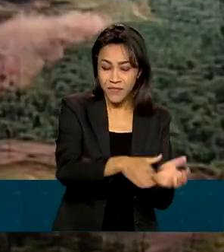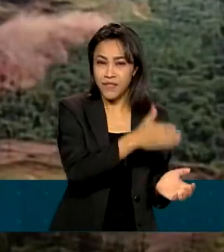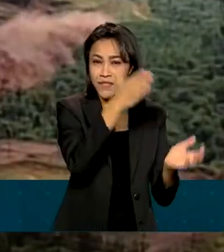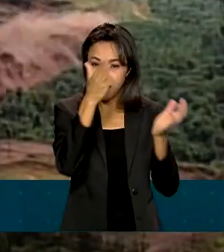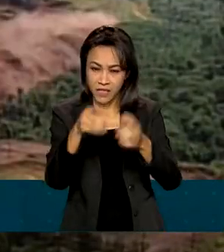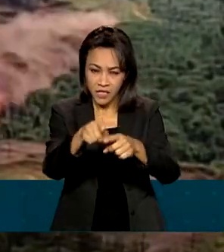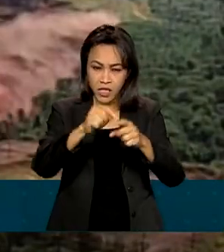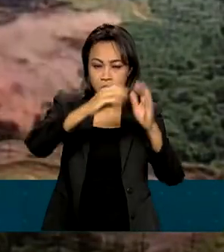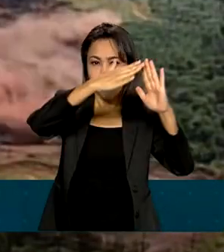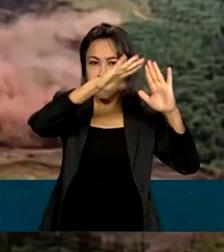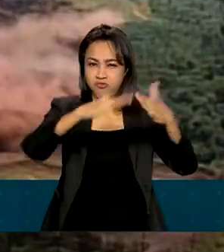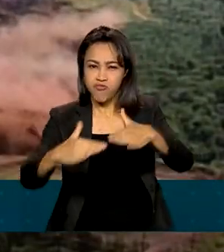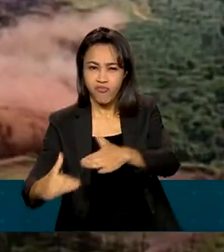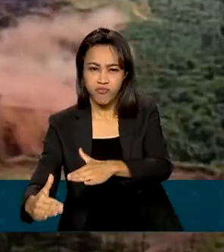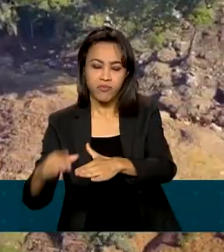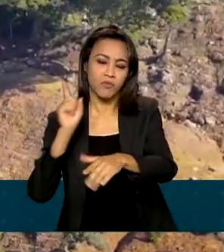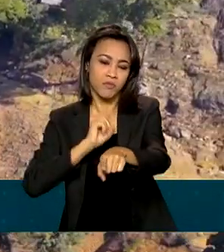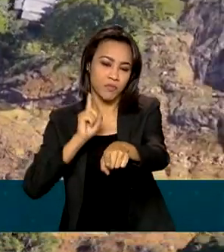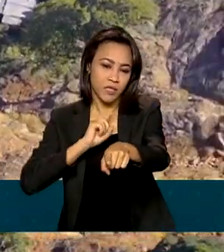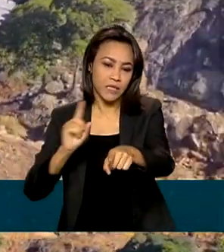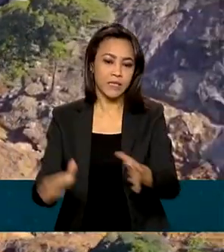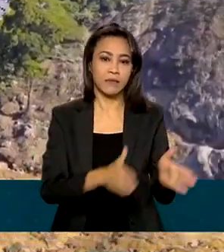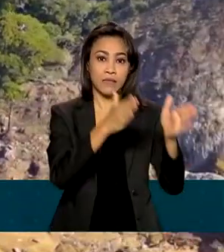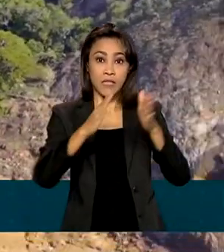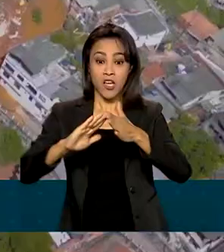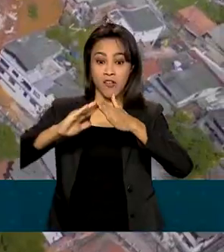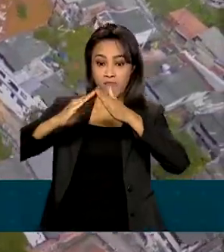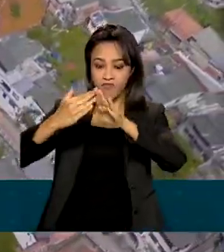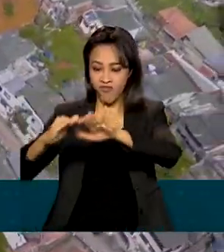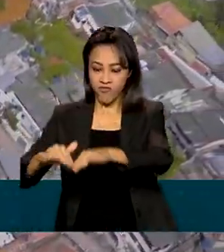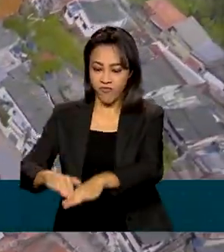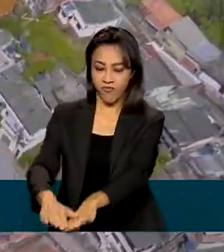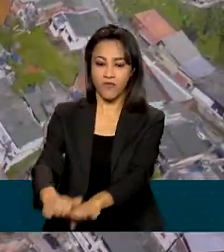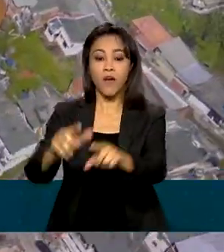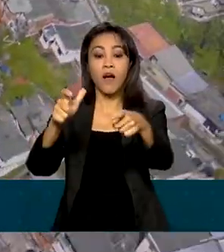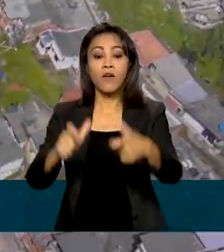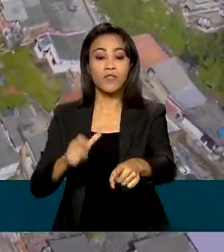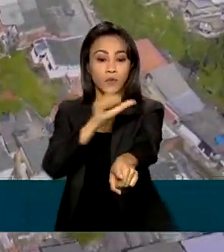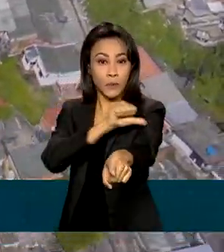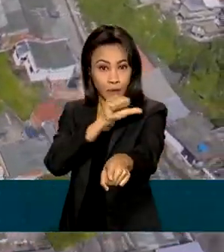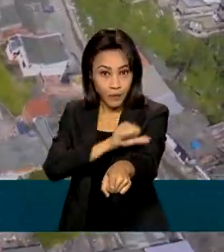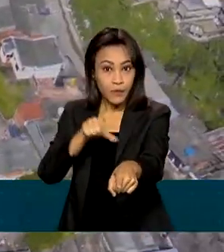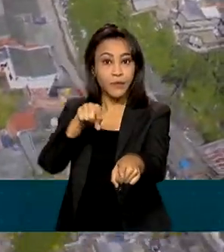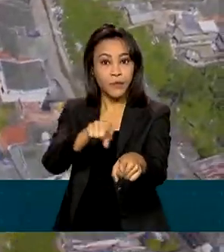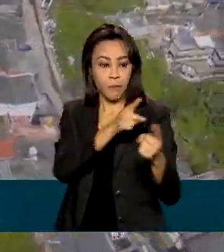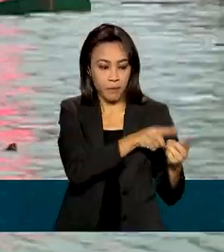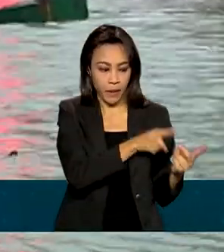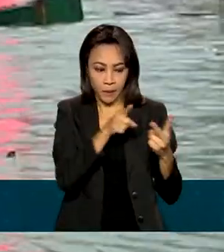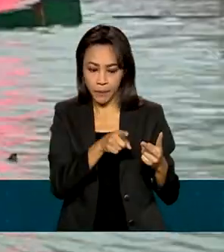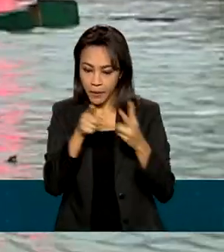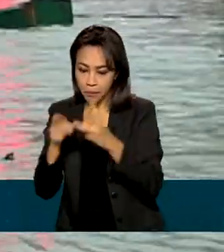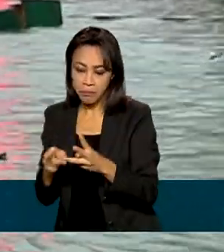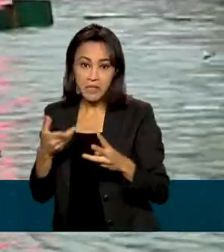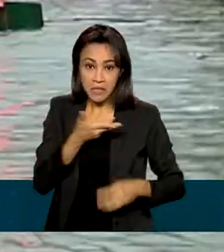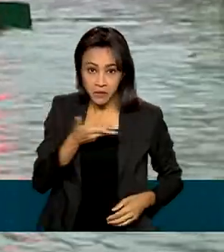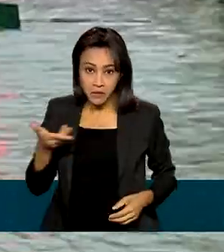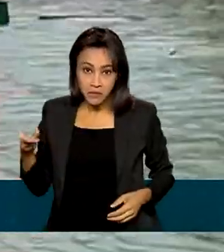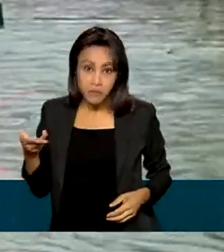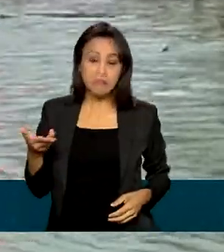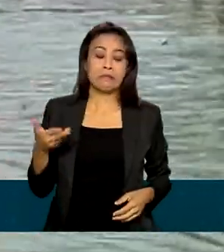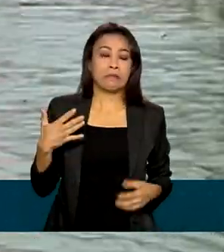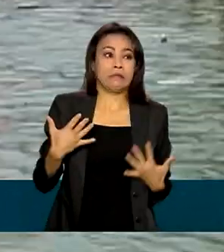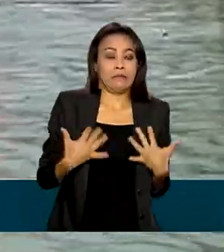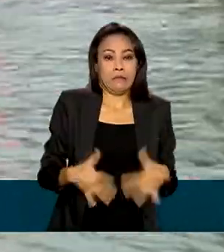barragem de Brumadinho, Minas Gerais, deslizamentos de encosta em Petrópolis, no Rio de Janeiro. Situações em que a